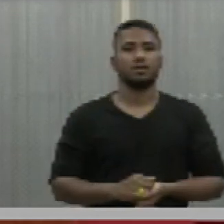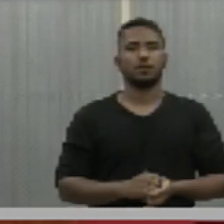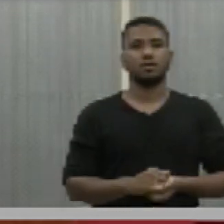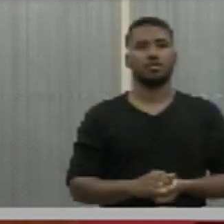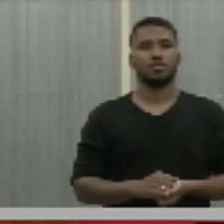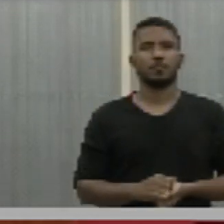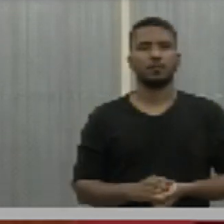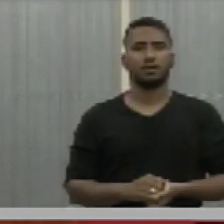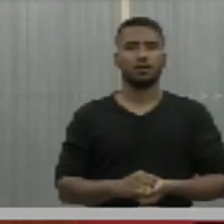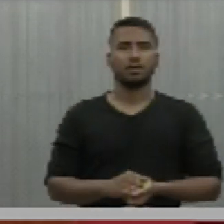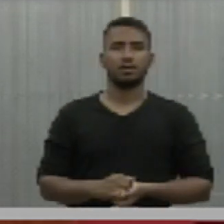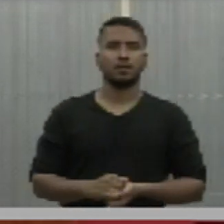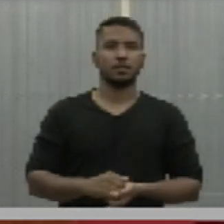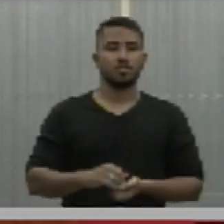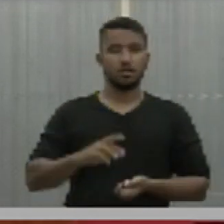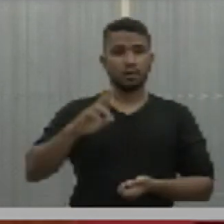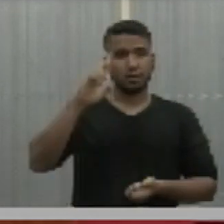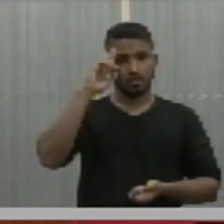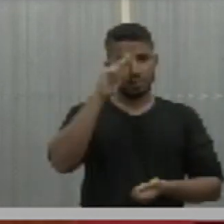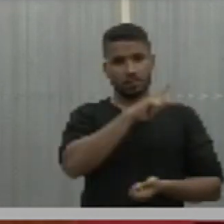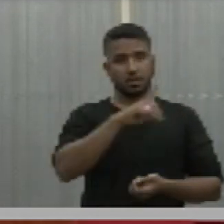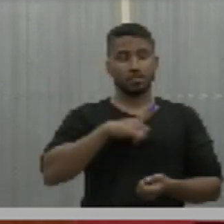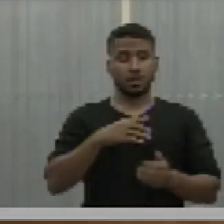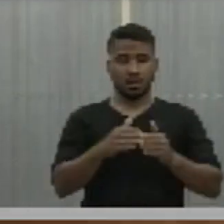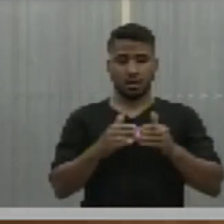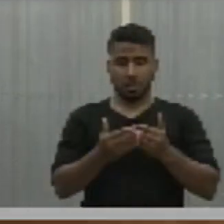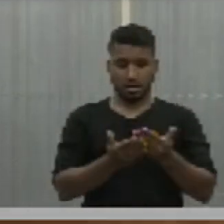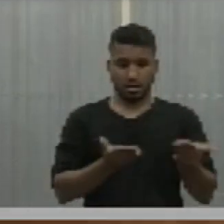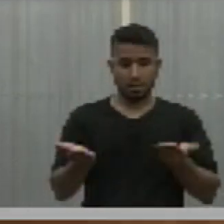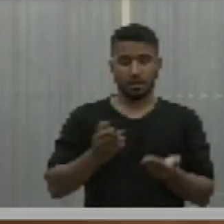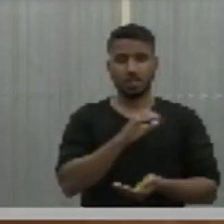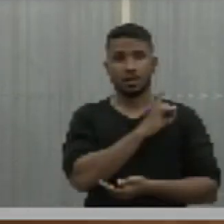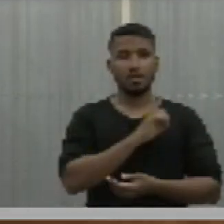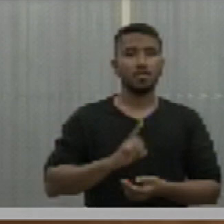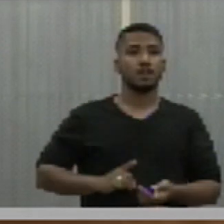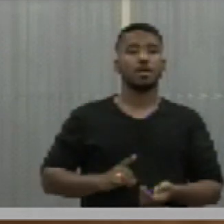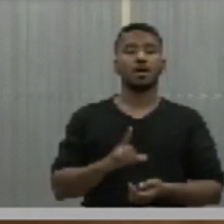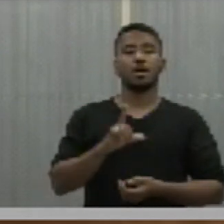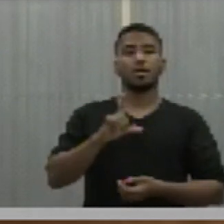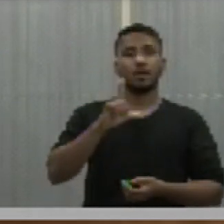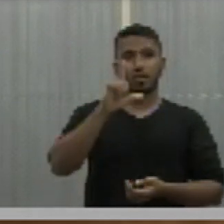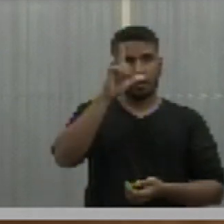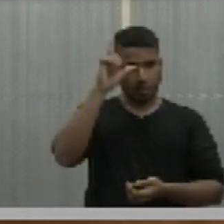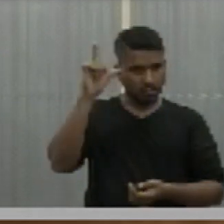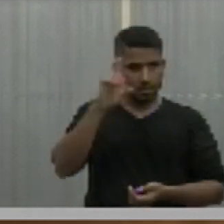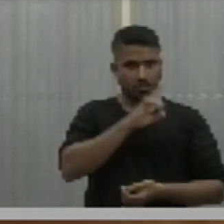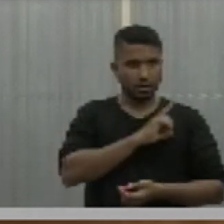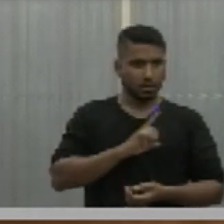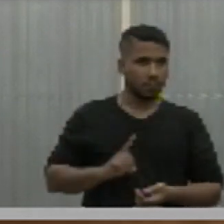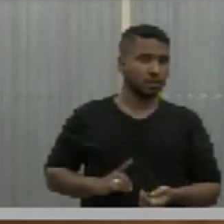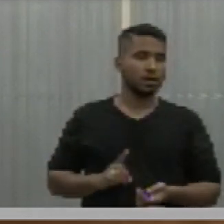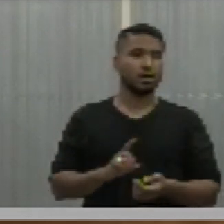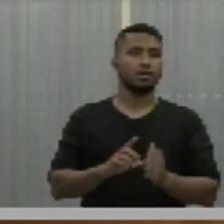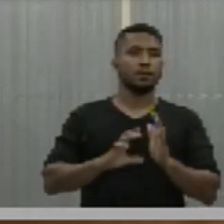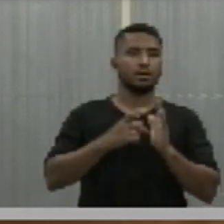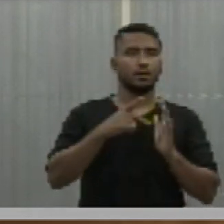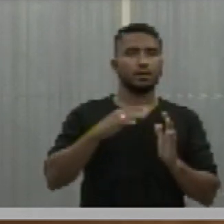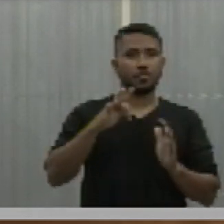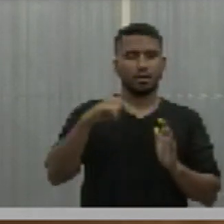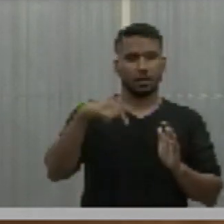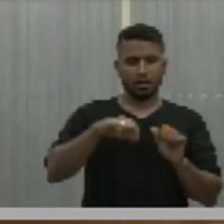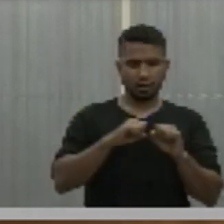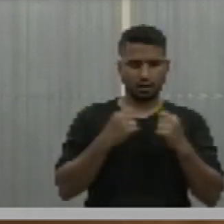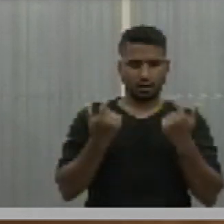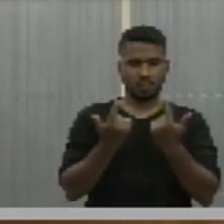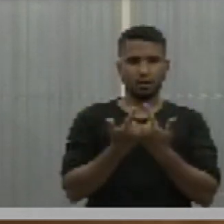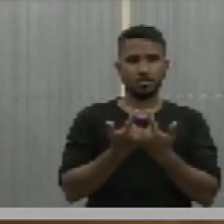Senhor presidente, requerimento do deputado Francisco Lima, deputado do PT, com assento